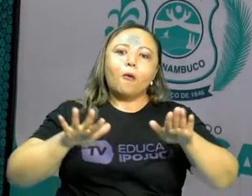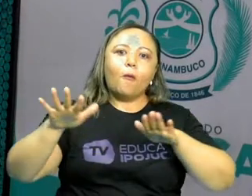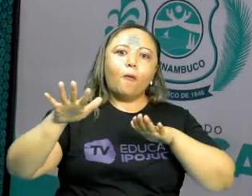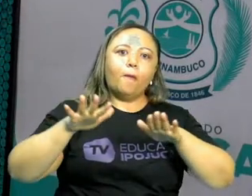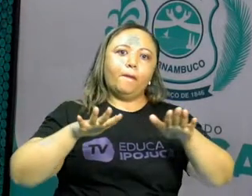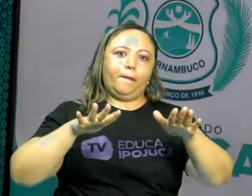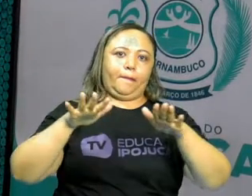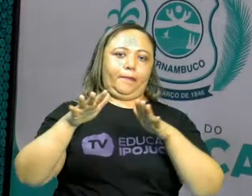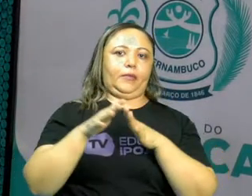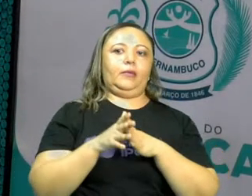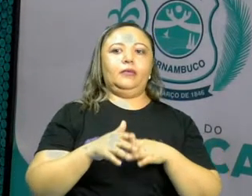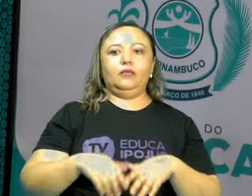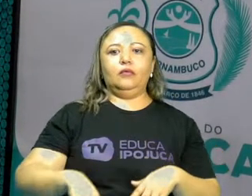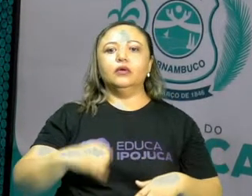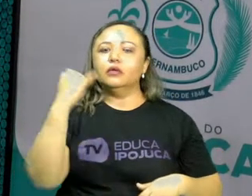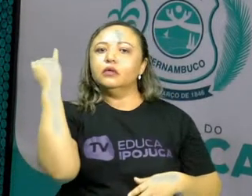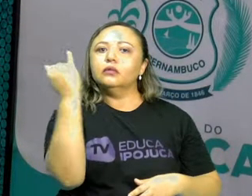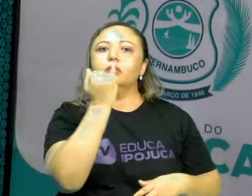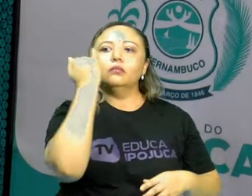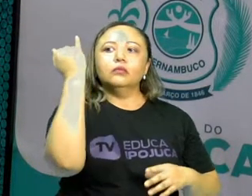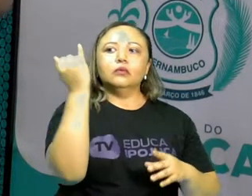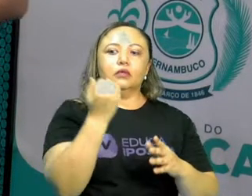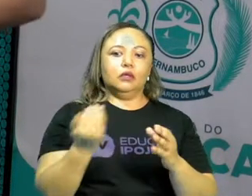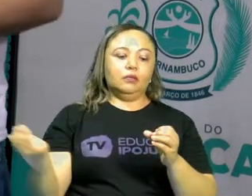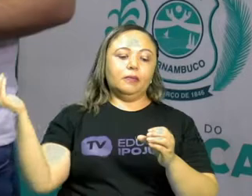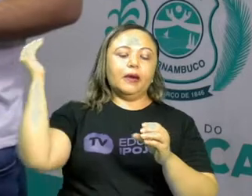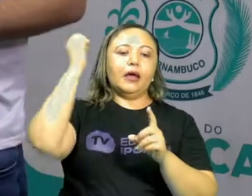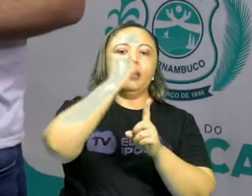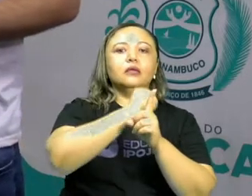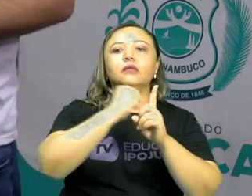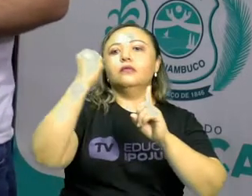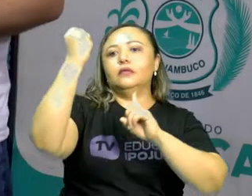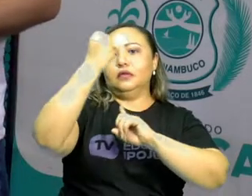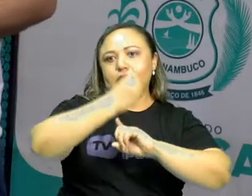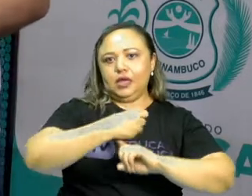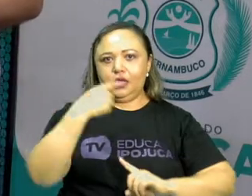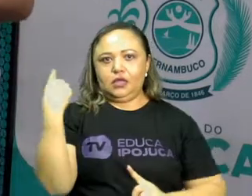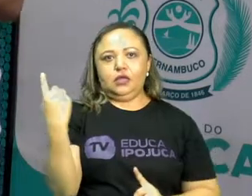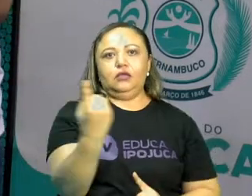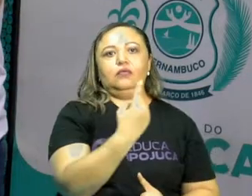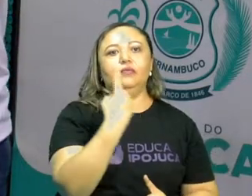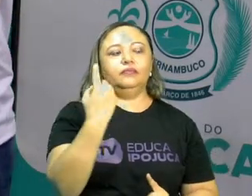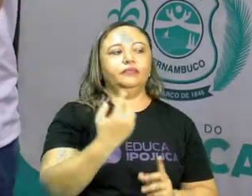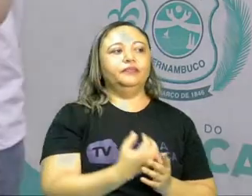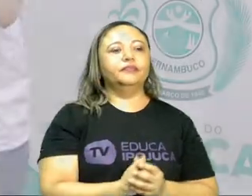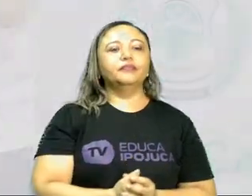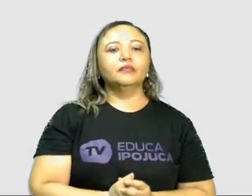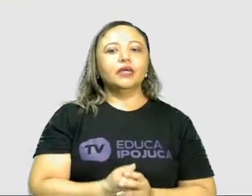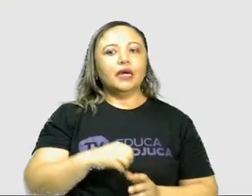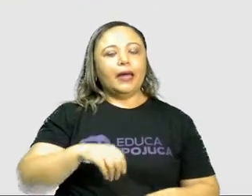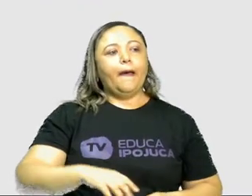nossa sociedade. Então, estão prontos para a aula? Vamos lá então? Vamos lá.